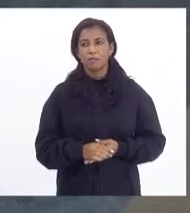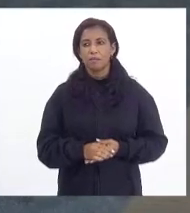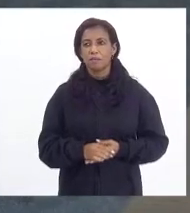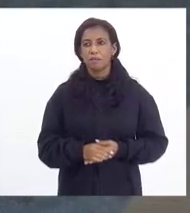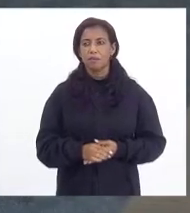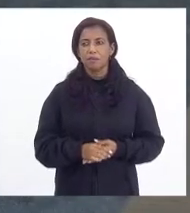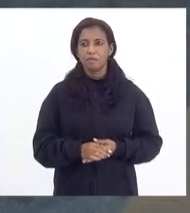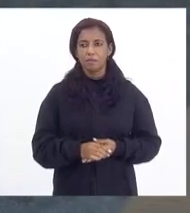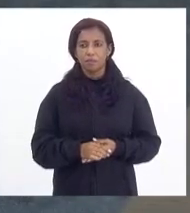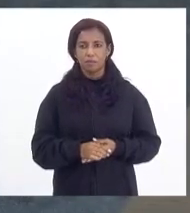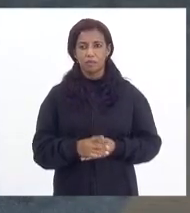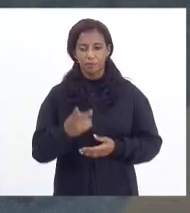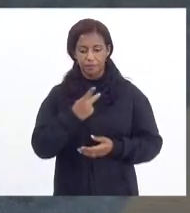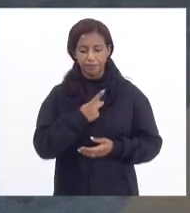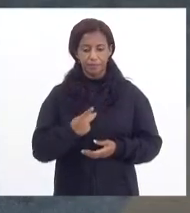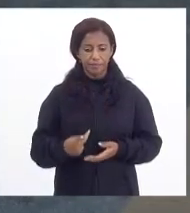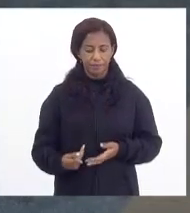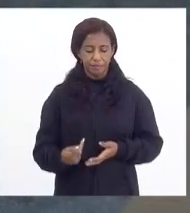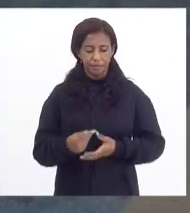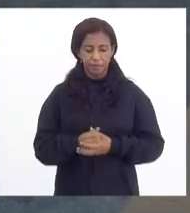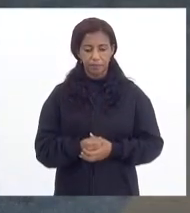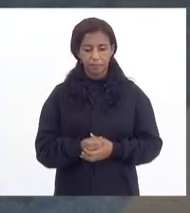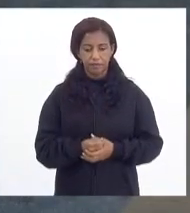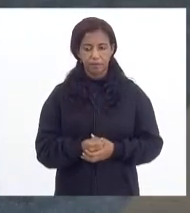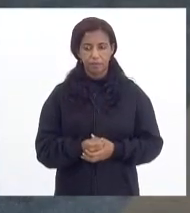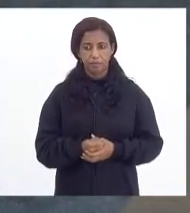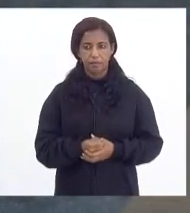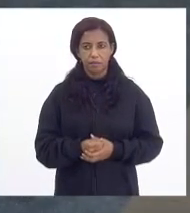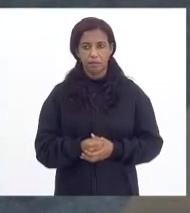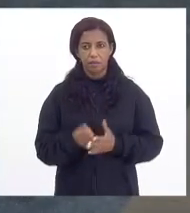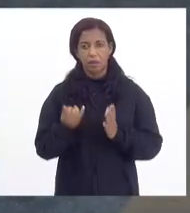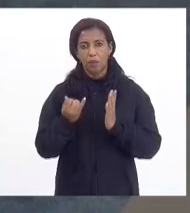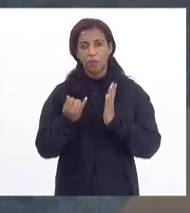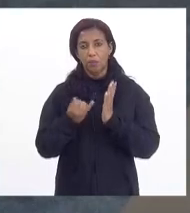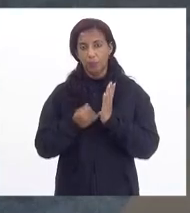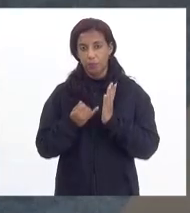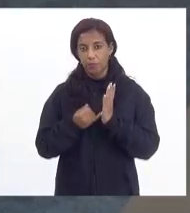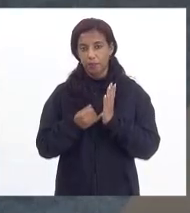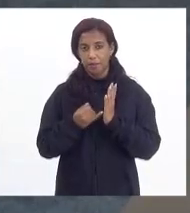O presidente publica a pauta.